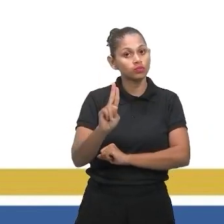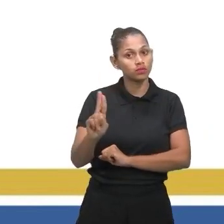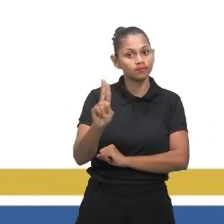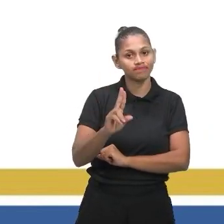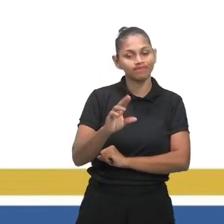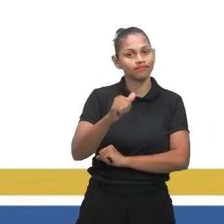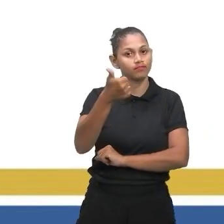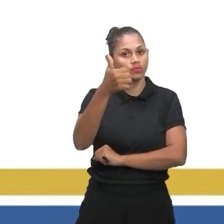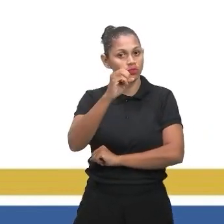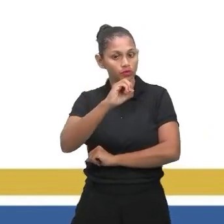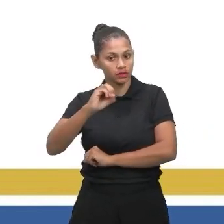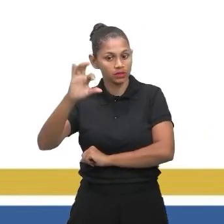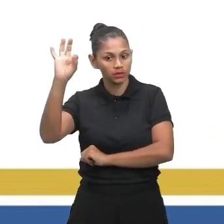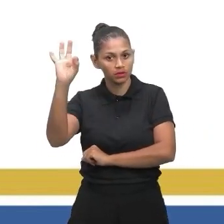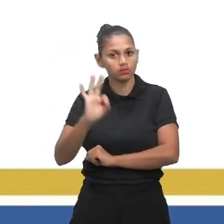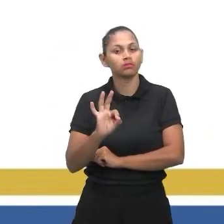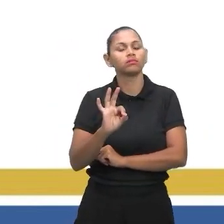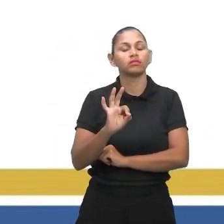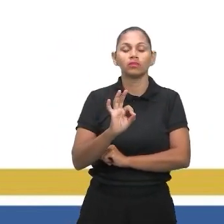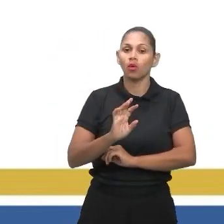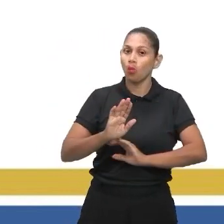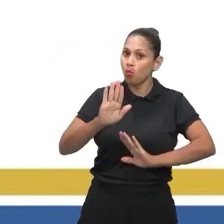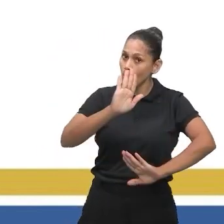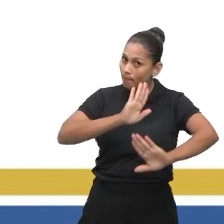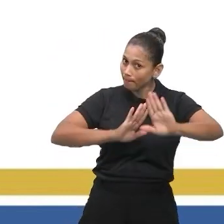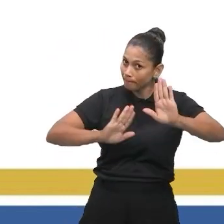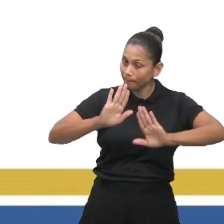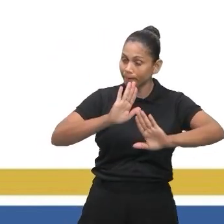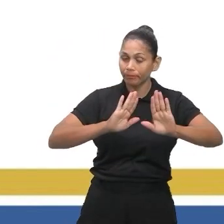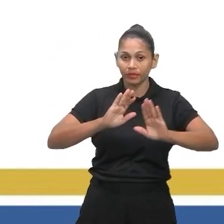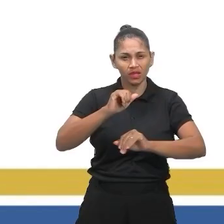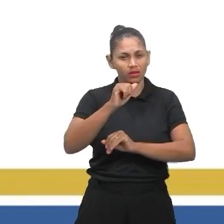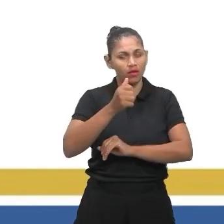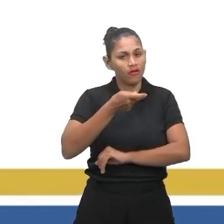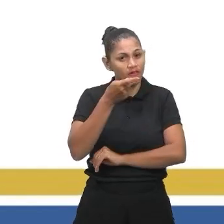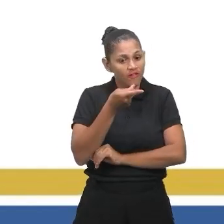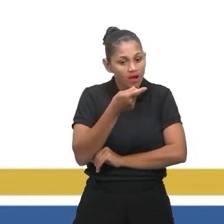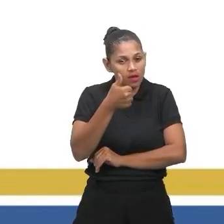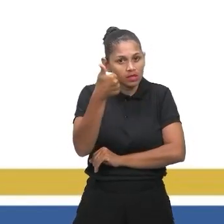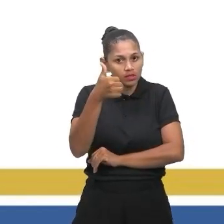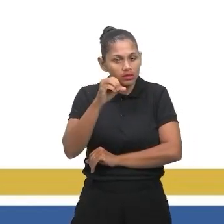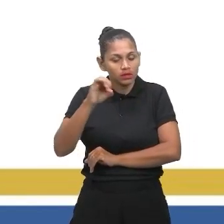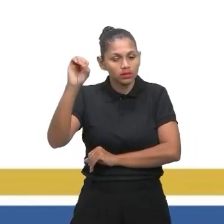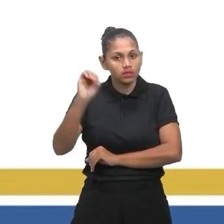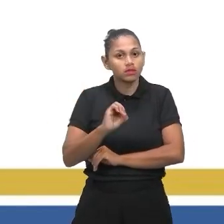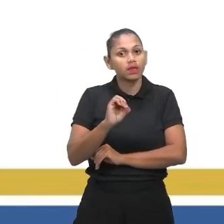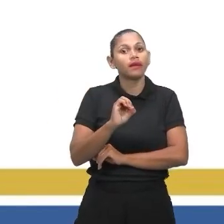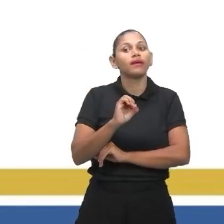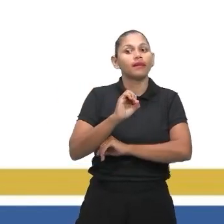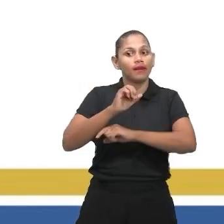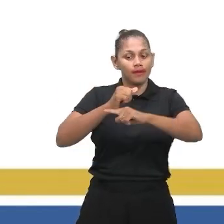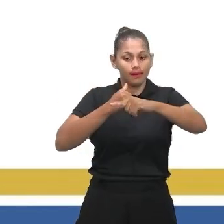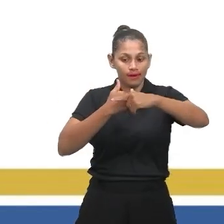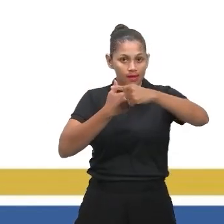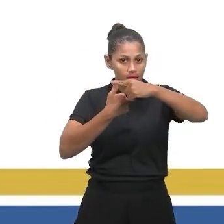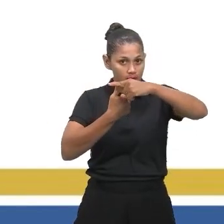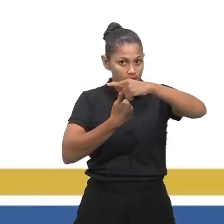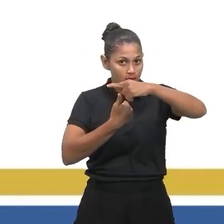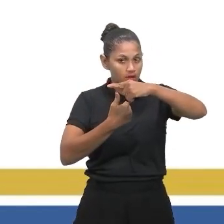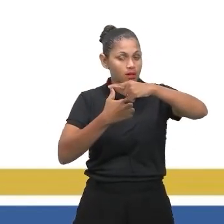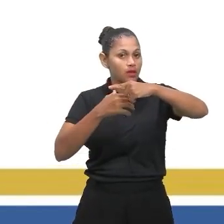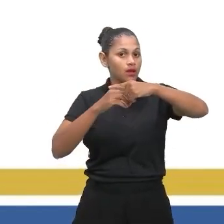com o valor sobre qual a porcentagem incide. Quando eu falo por cento, ela está sendo incidida sobre cem. Mas, às vezes, nesse